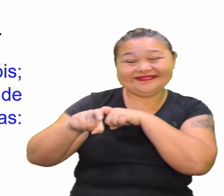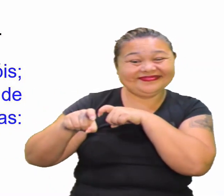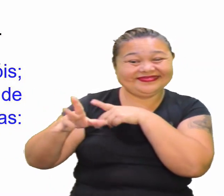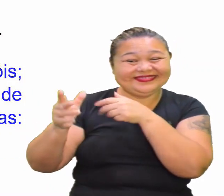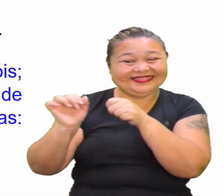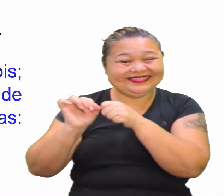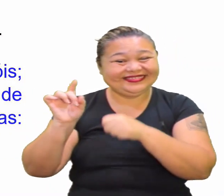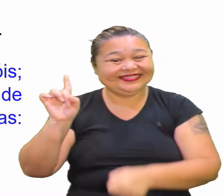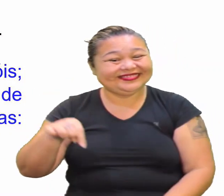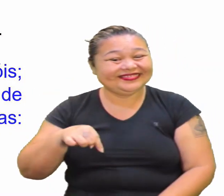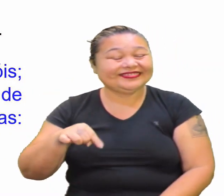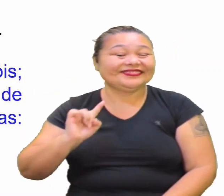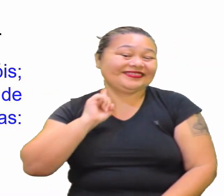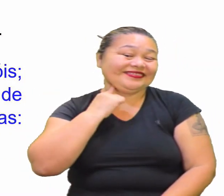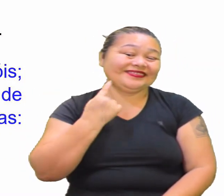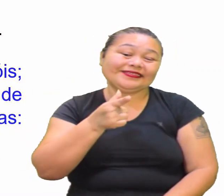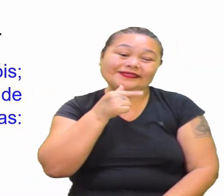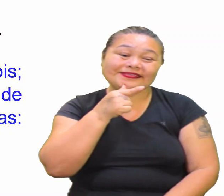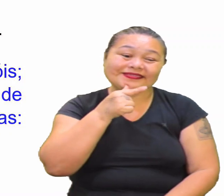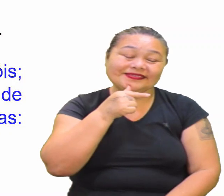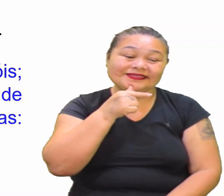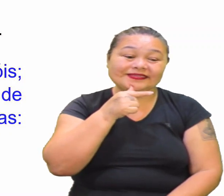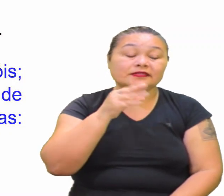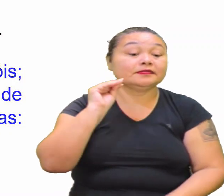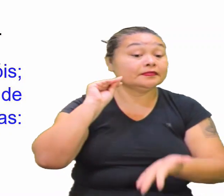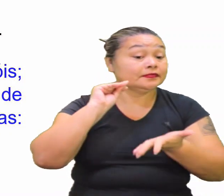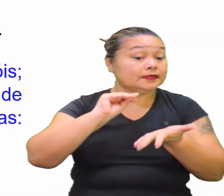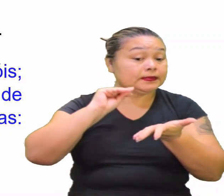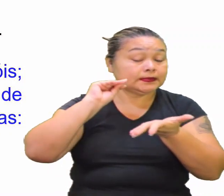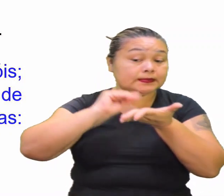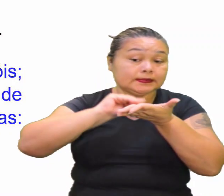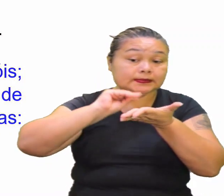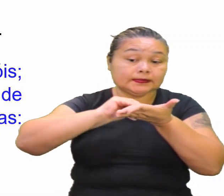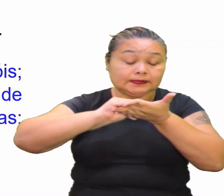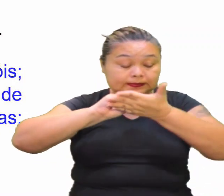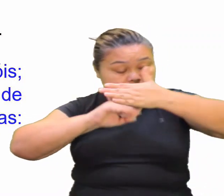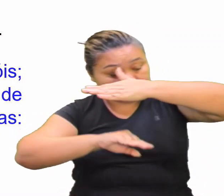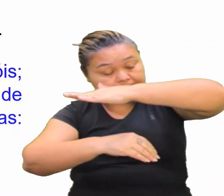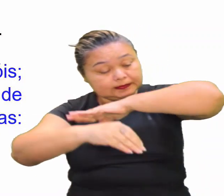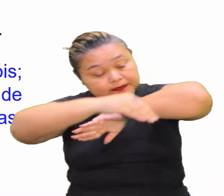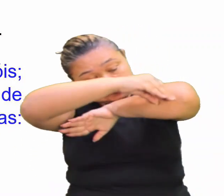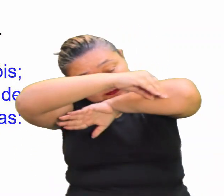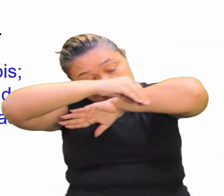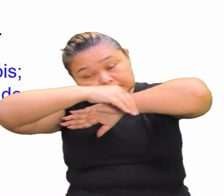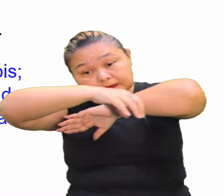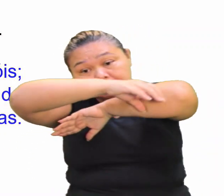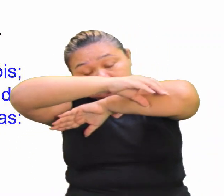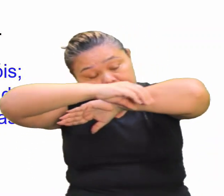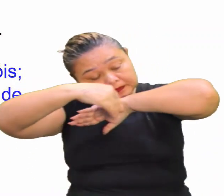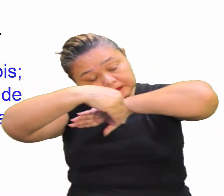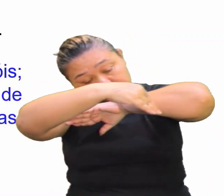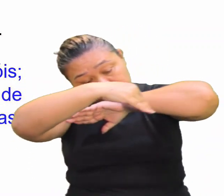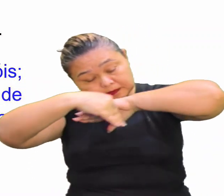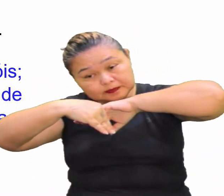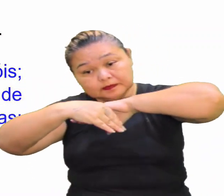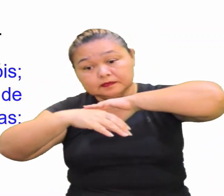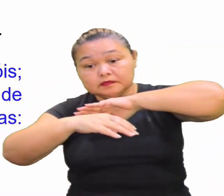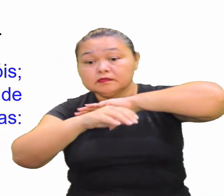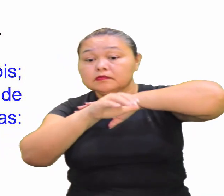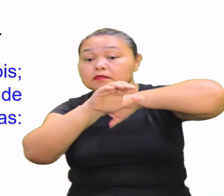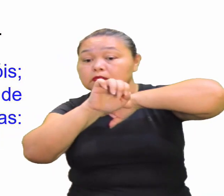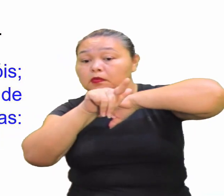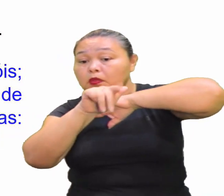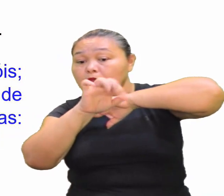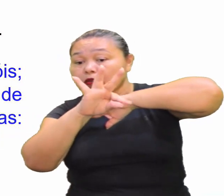Poluição das águas A gente tem também A questão Da ausência De saneamento básico O esgoto